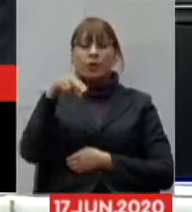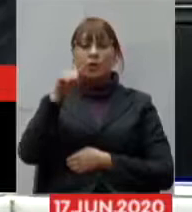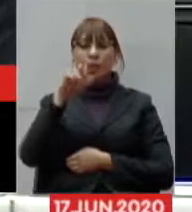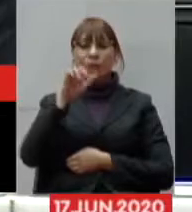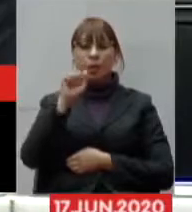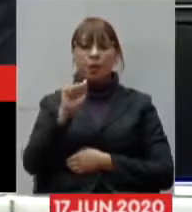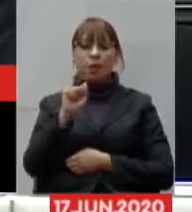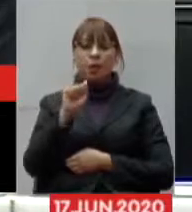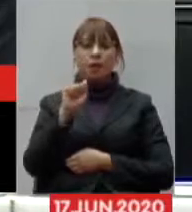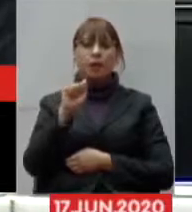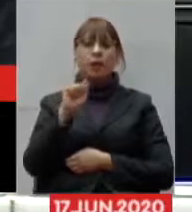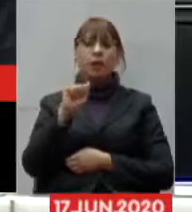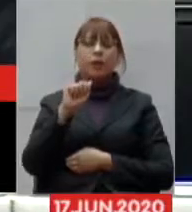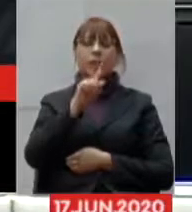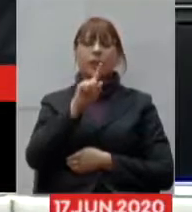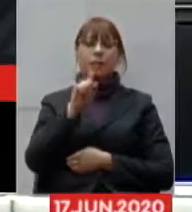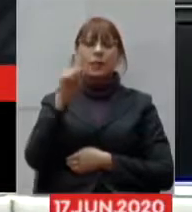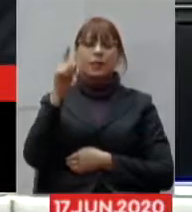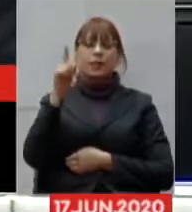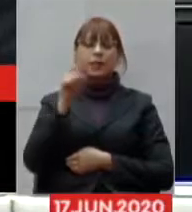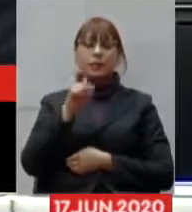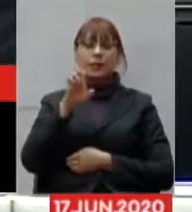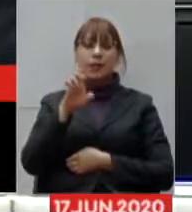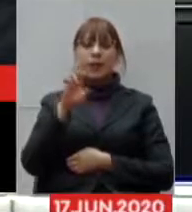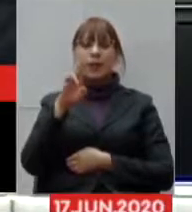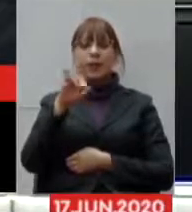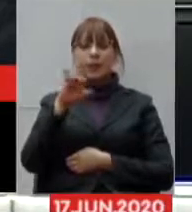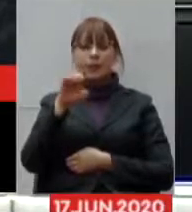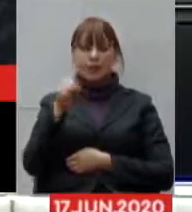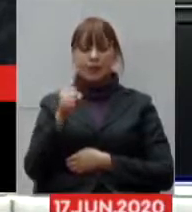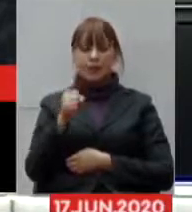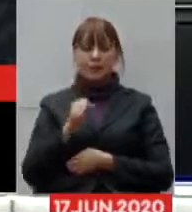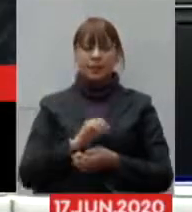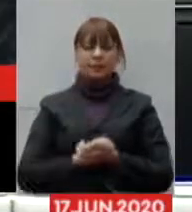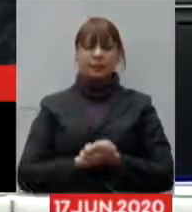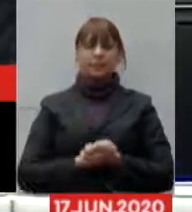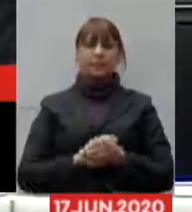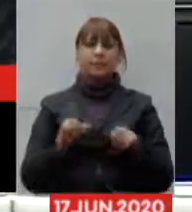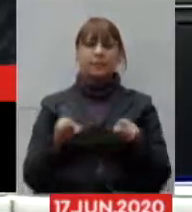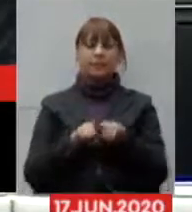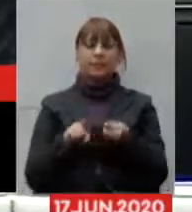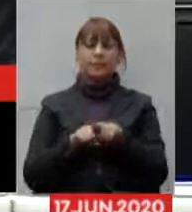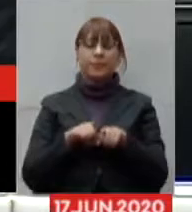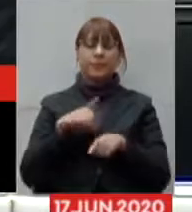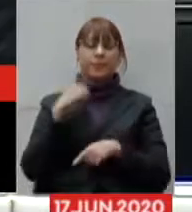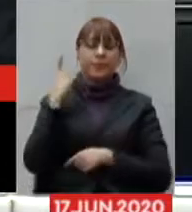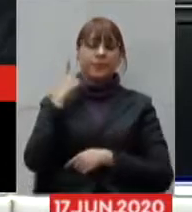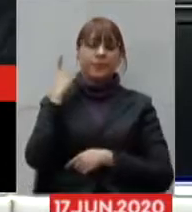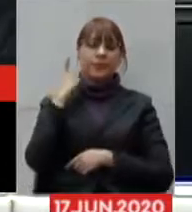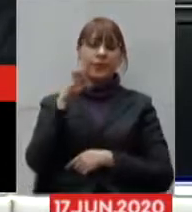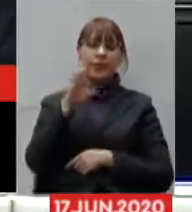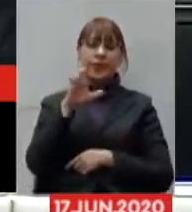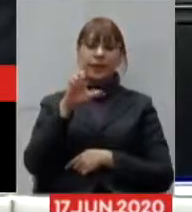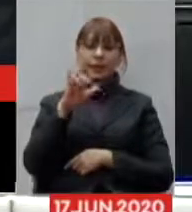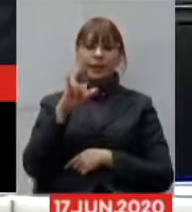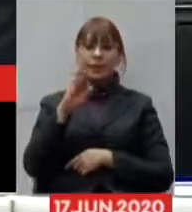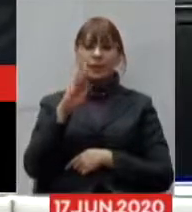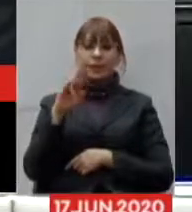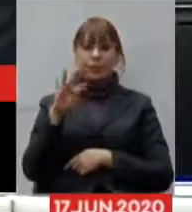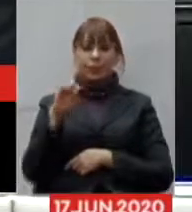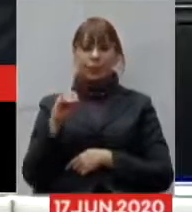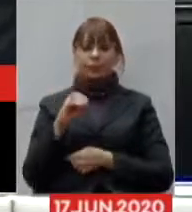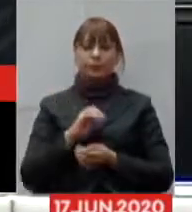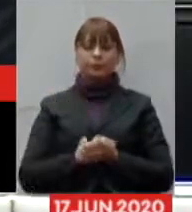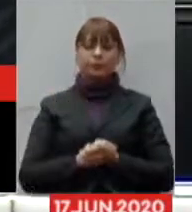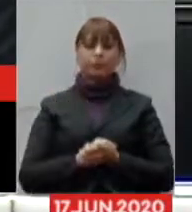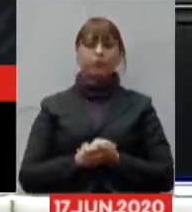deputado Zé Reis, além do deputado delegado Eli Grilo. Tendo em vista a